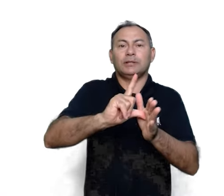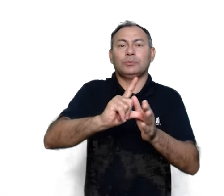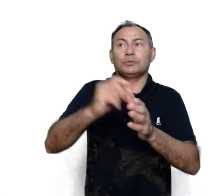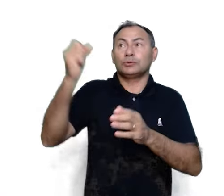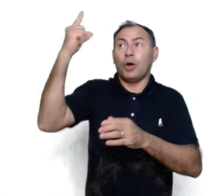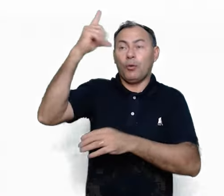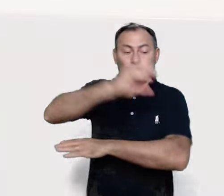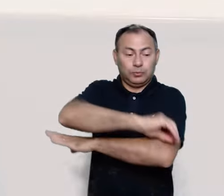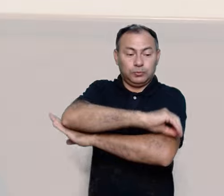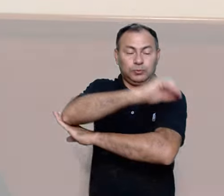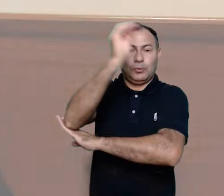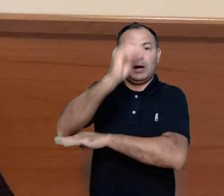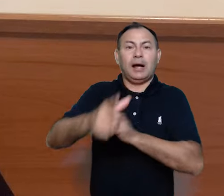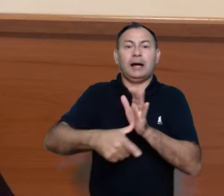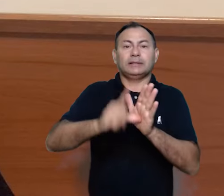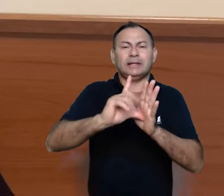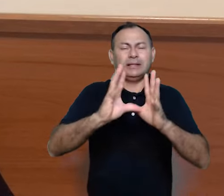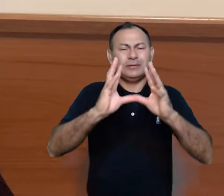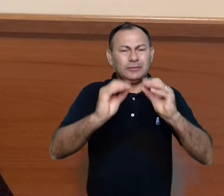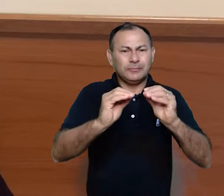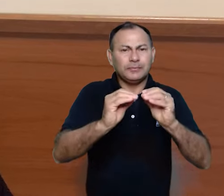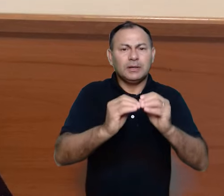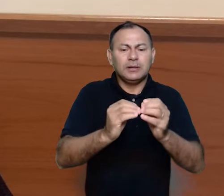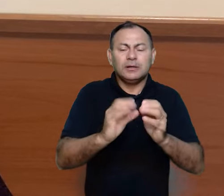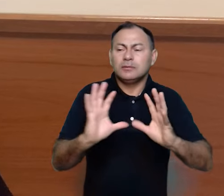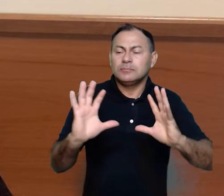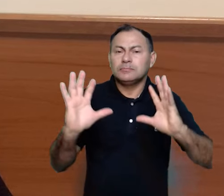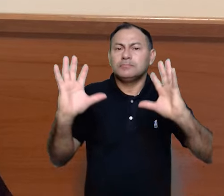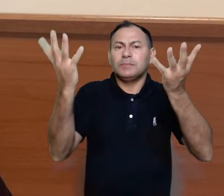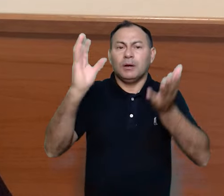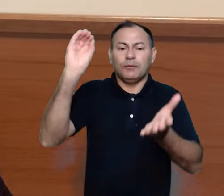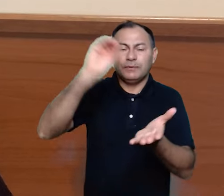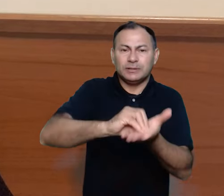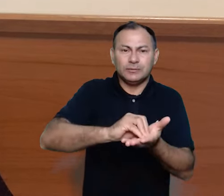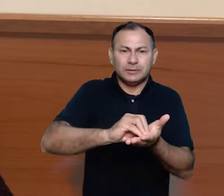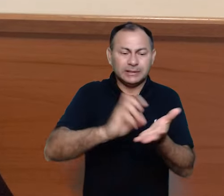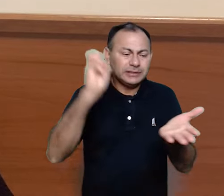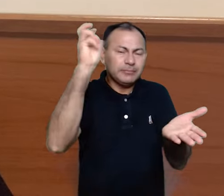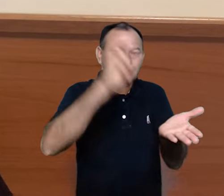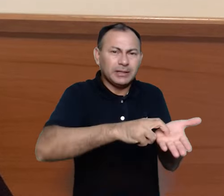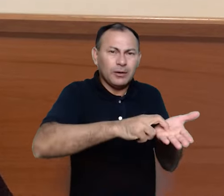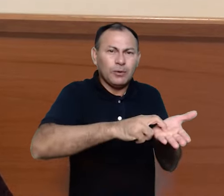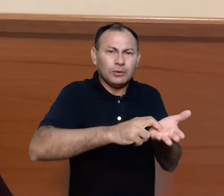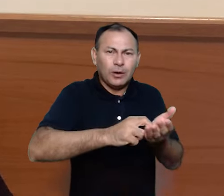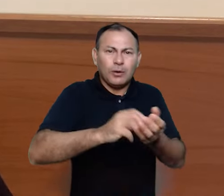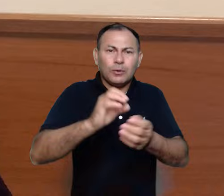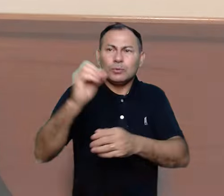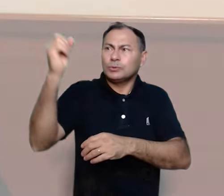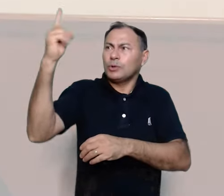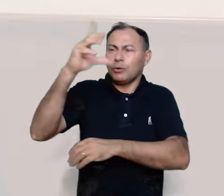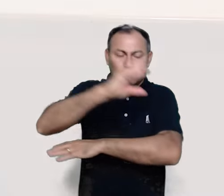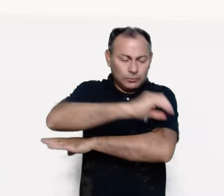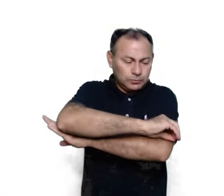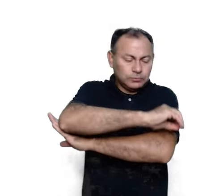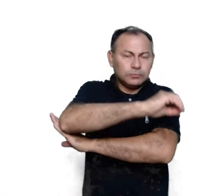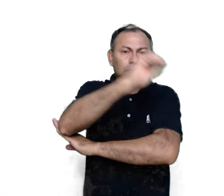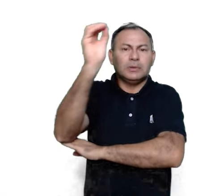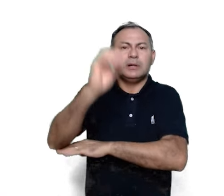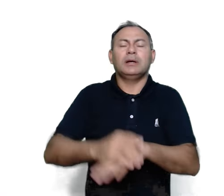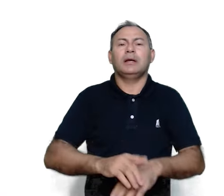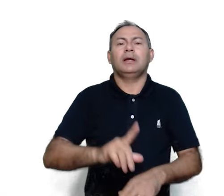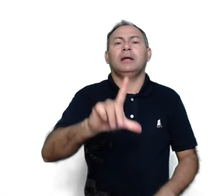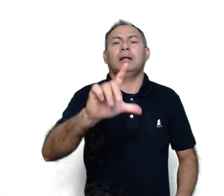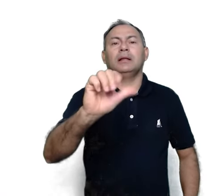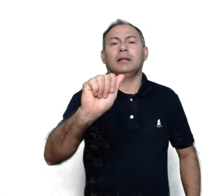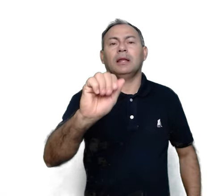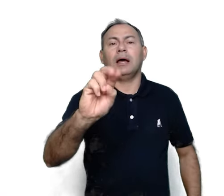do sol. Um ofício celebrado de manhãzinha, quando o sol vai nascendo, chamado